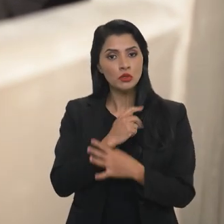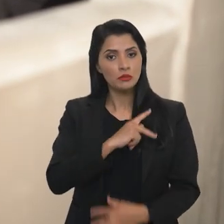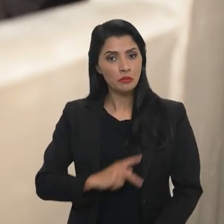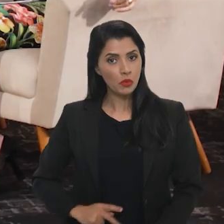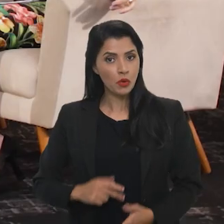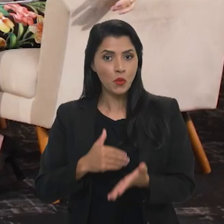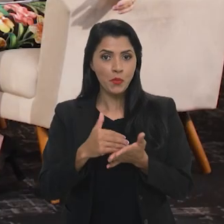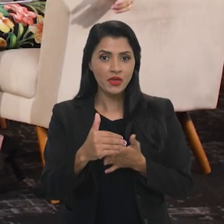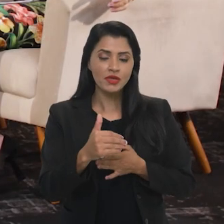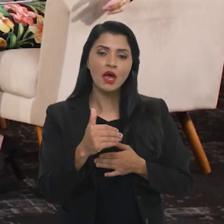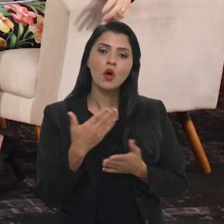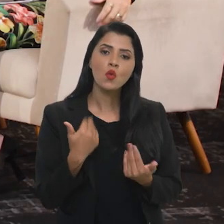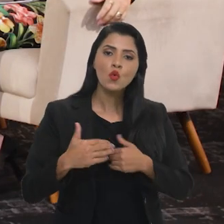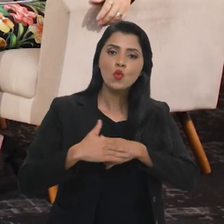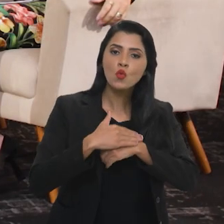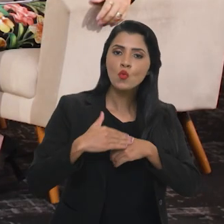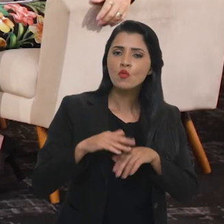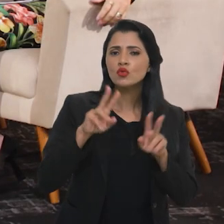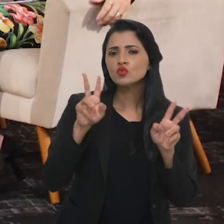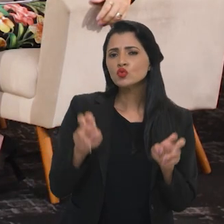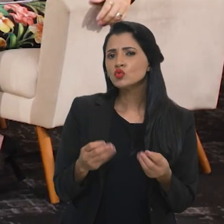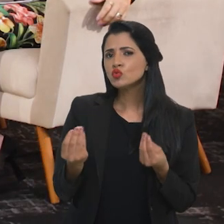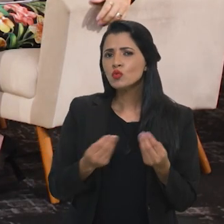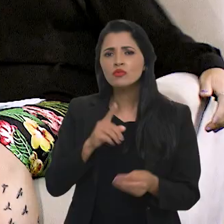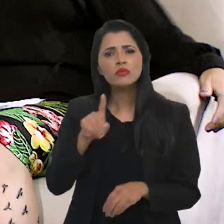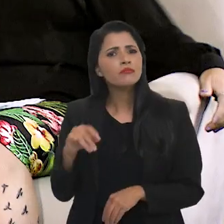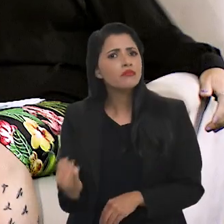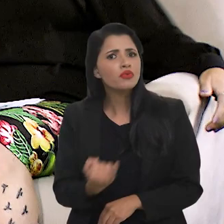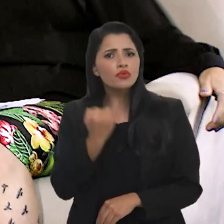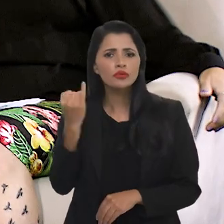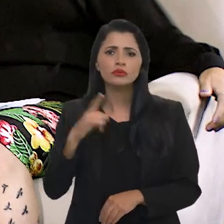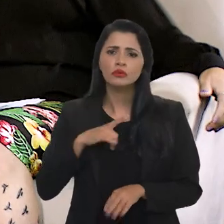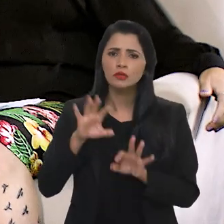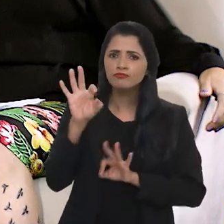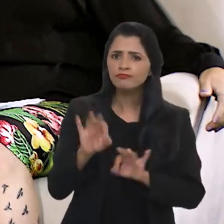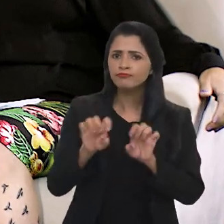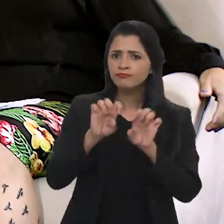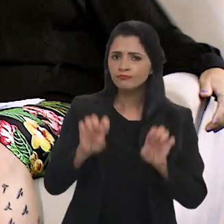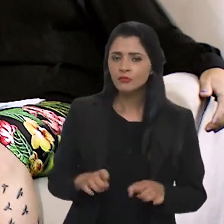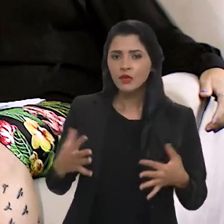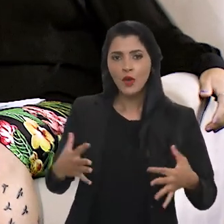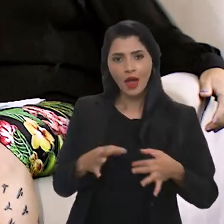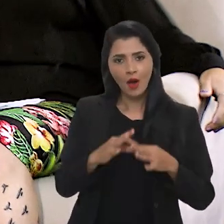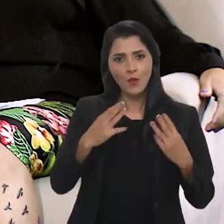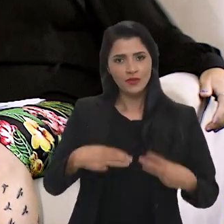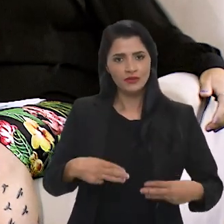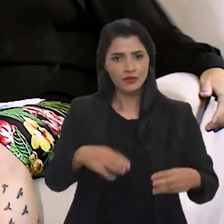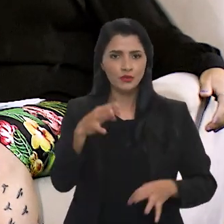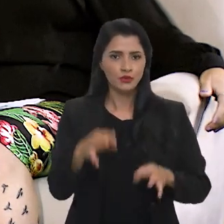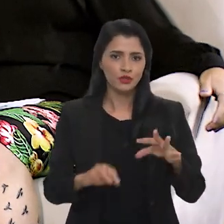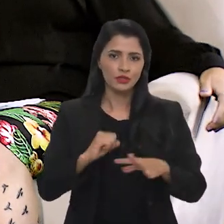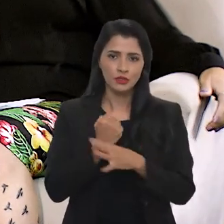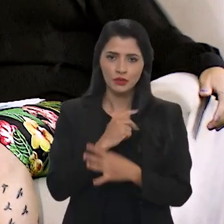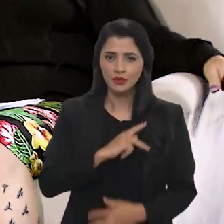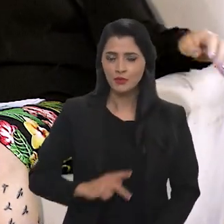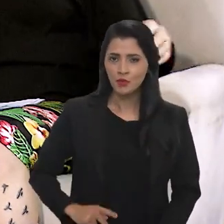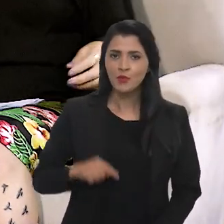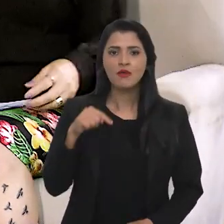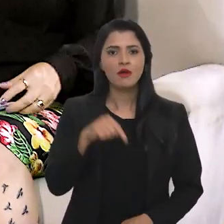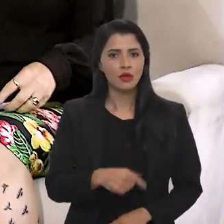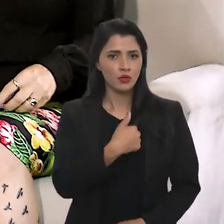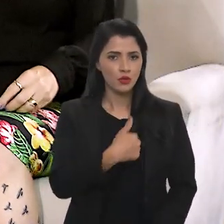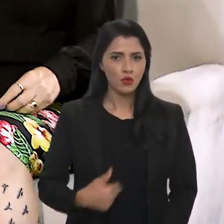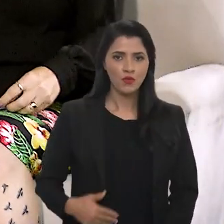Pública. Eu queria começar a nossa conversa falando um pouquinho da importância de ter essa estrutura vinculada ao Ministério da Justiça e Segurança